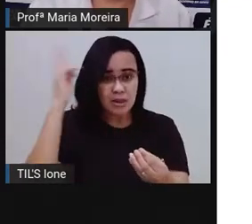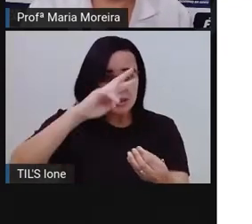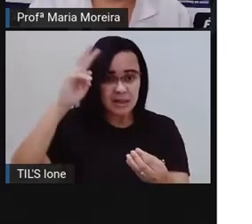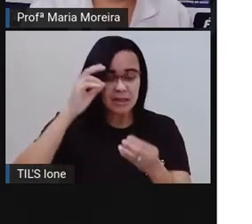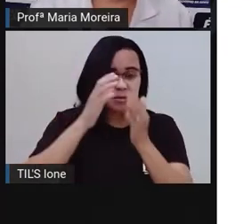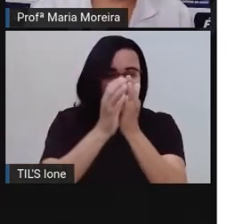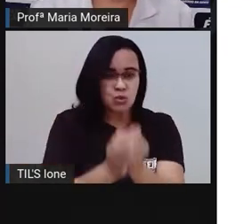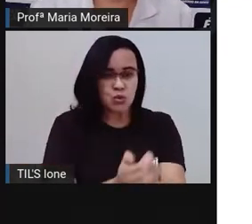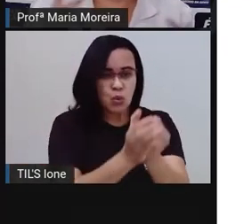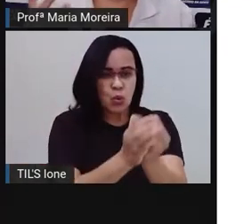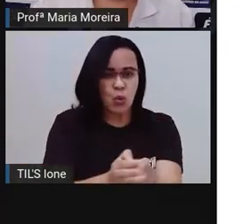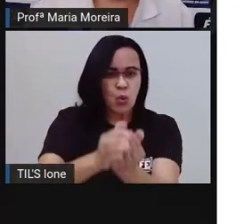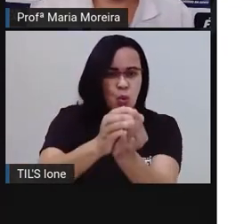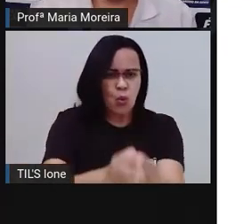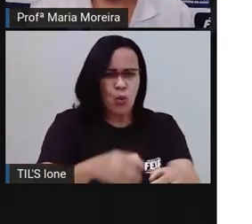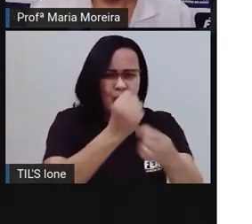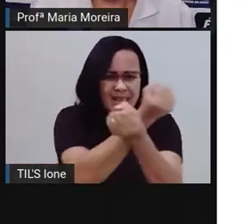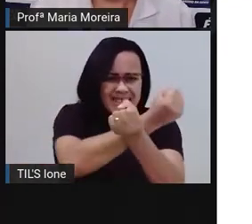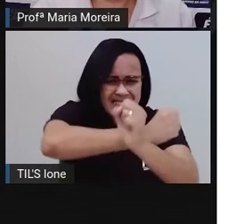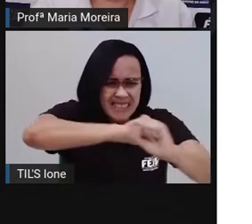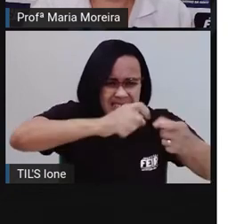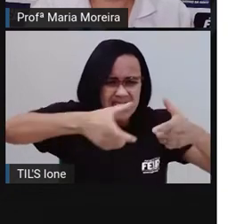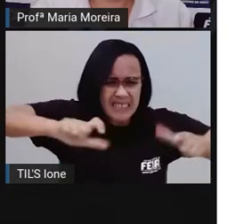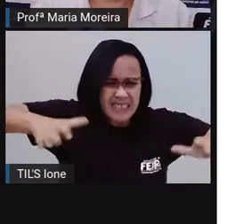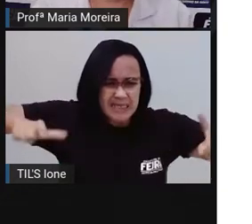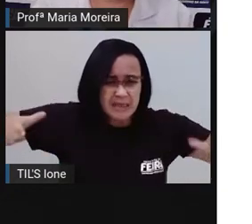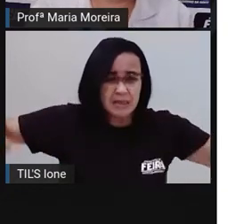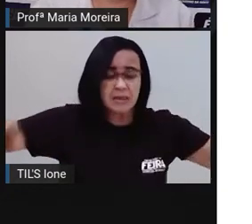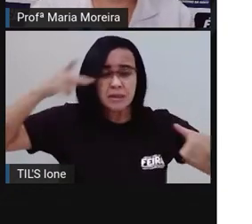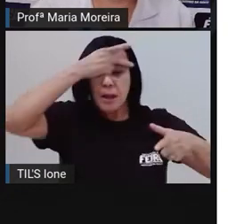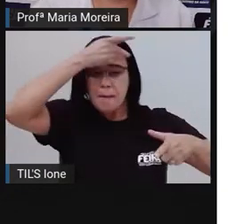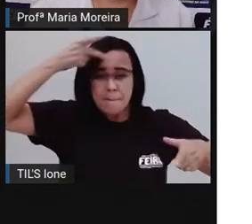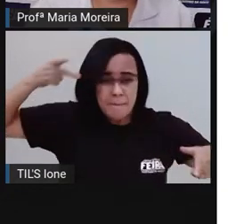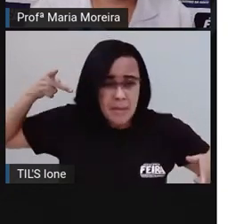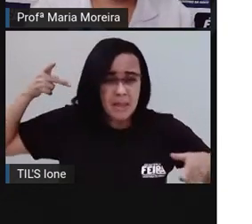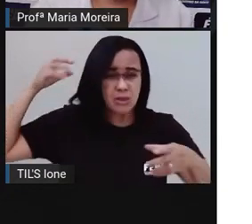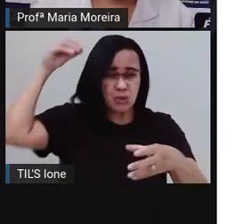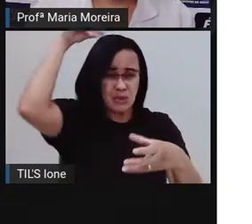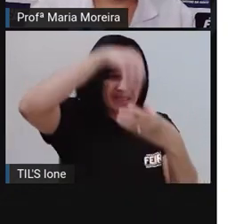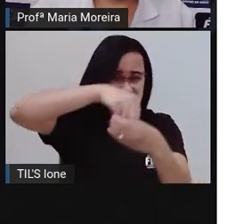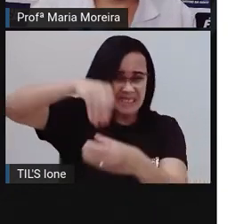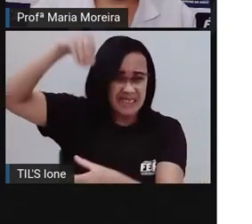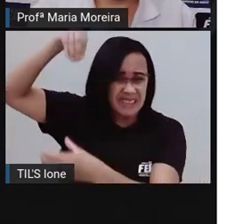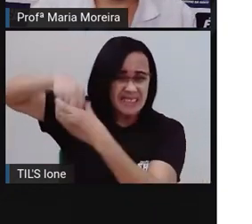negreiros, que eram grandes embarcações que traziam aí quantidades enormes